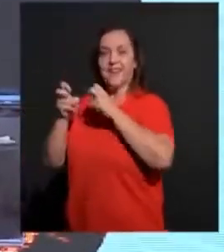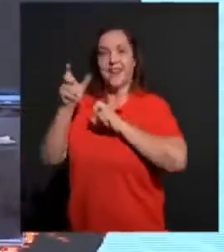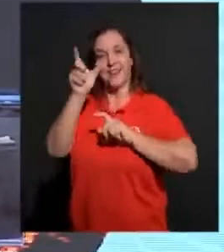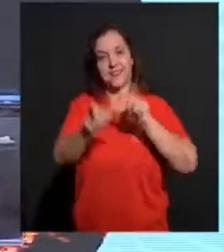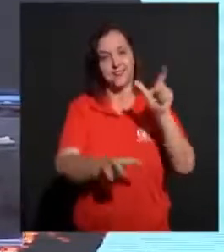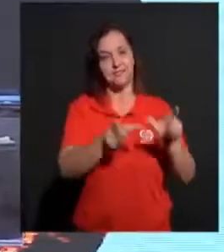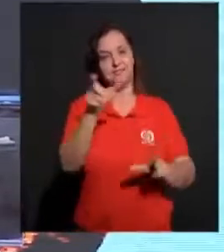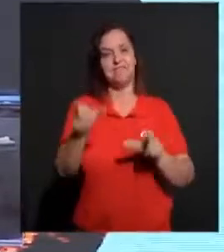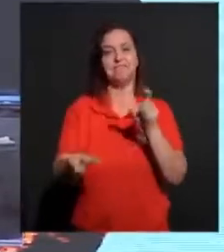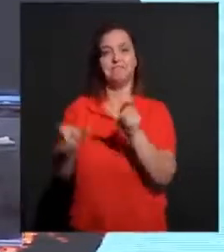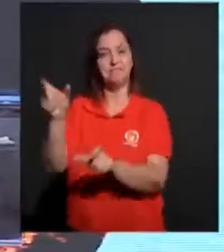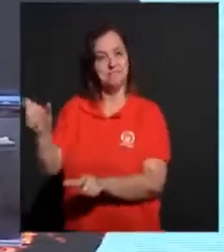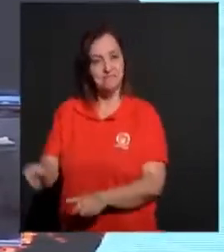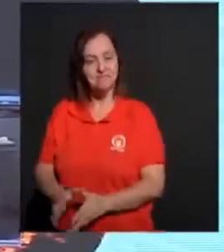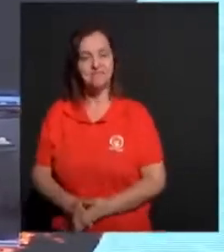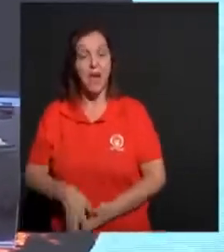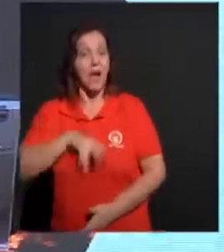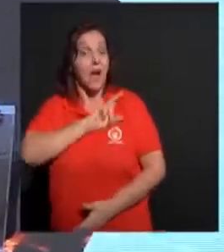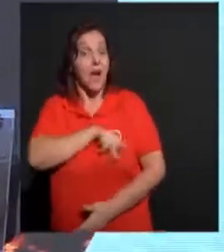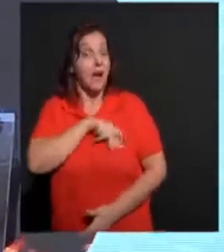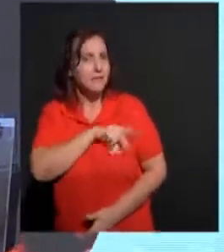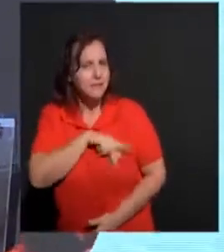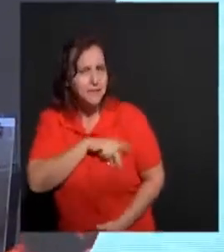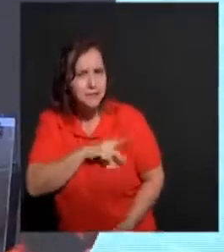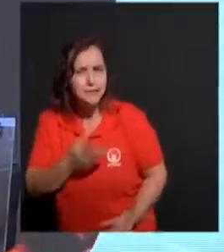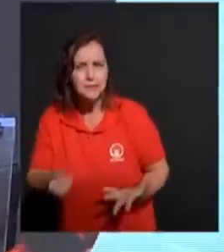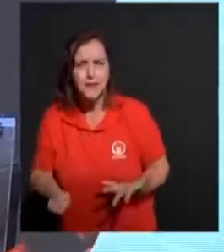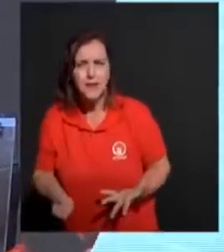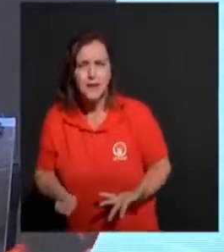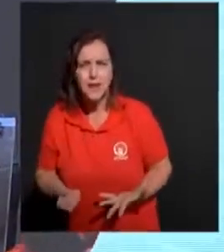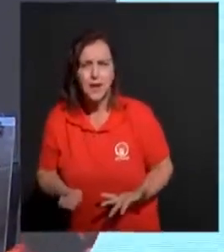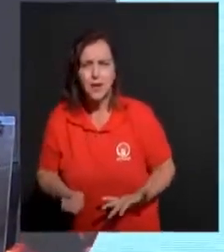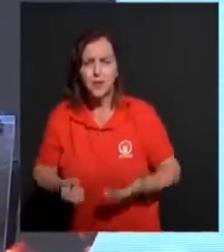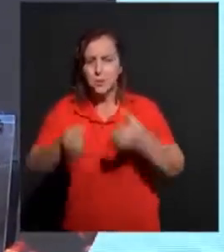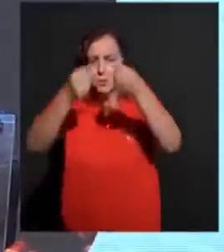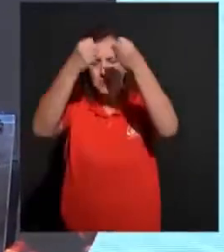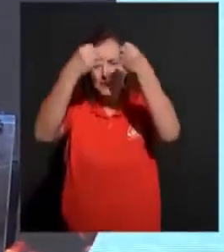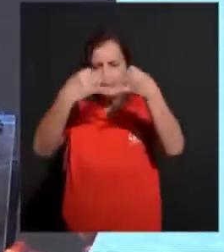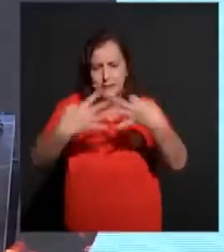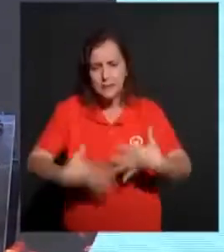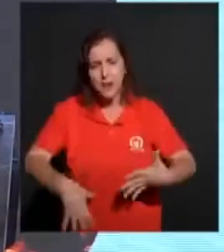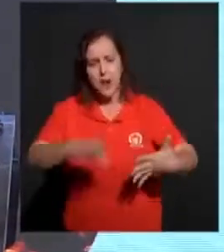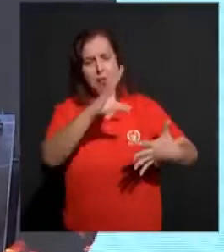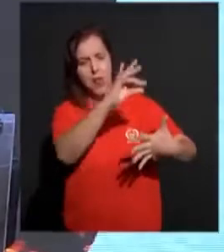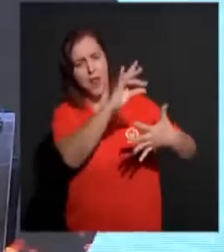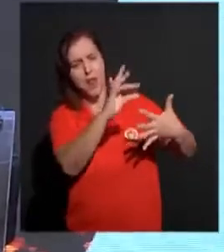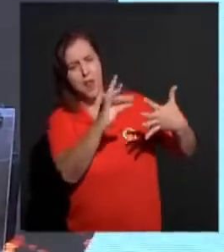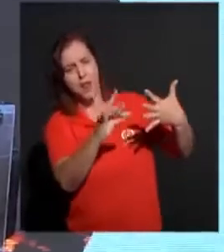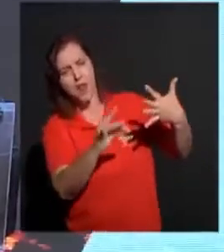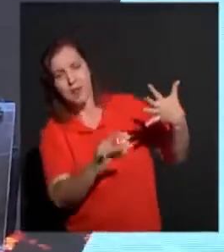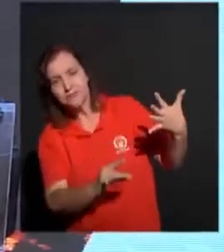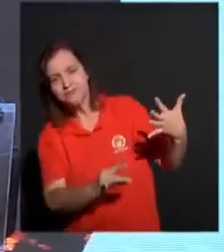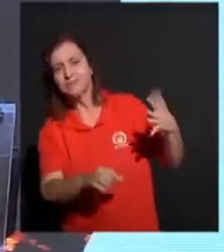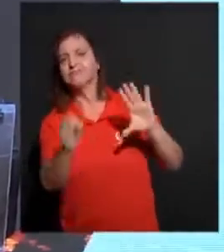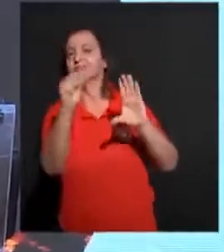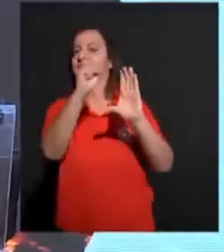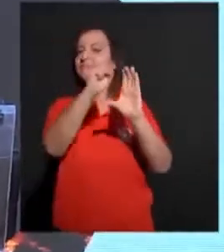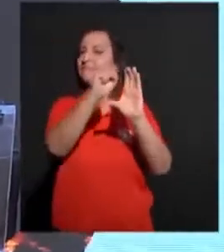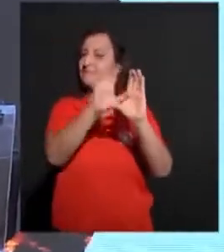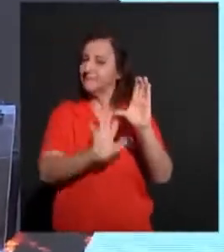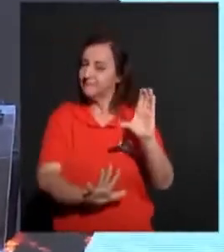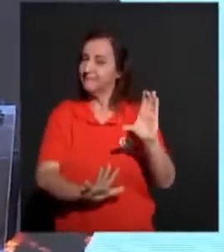E agora Paulo começa a fazer. A descrever. Essas características.